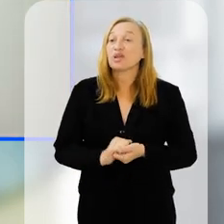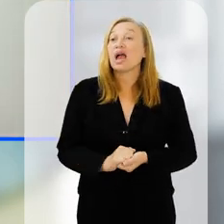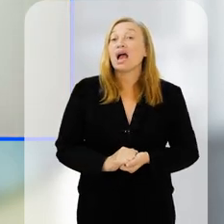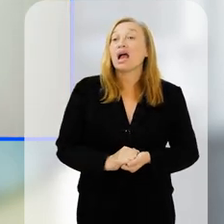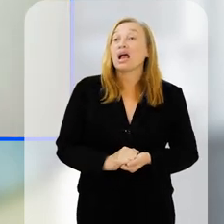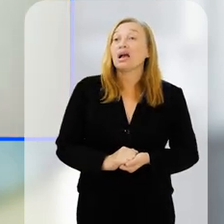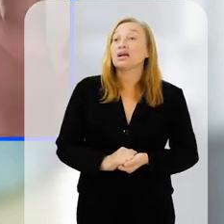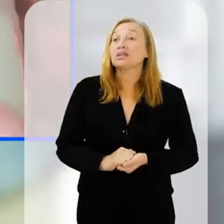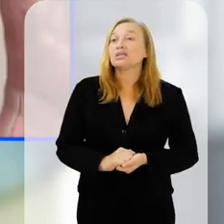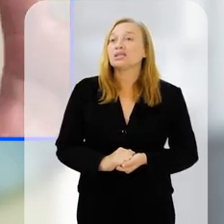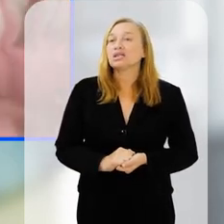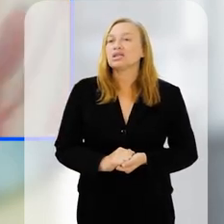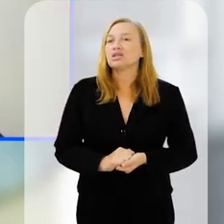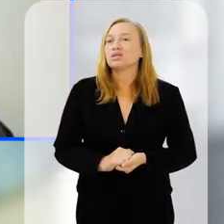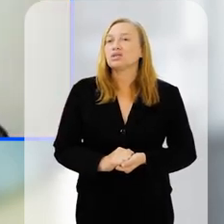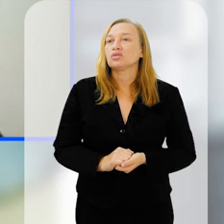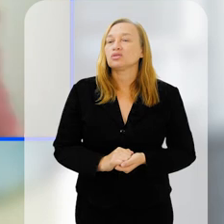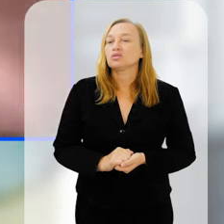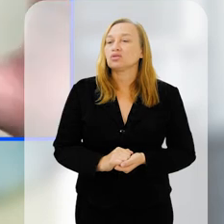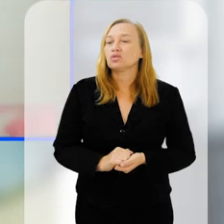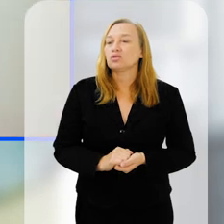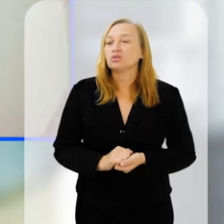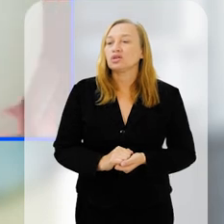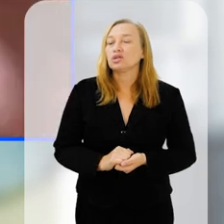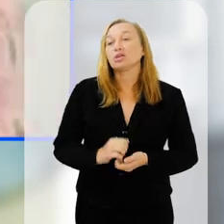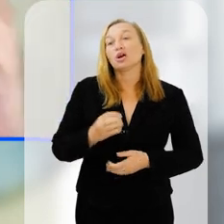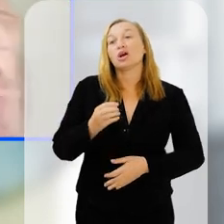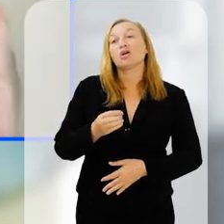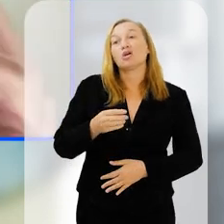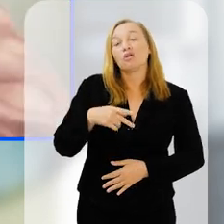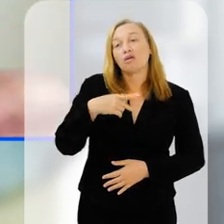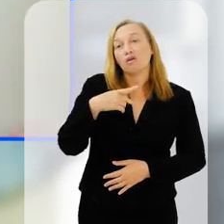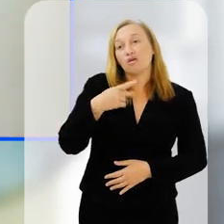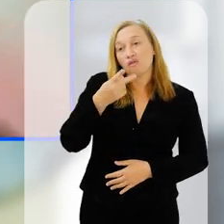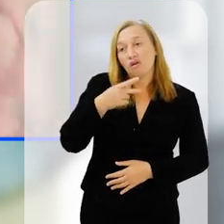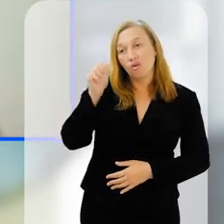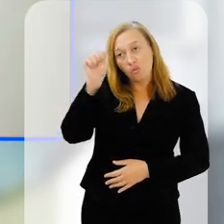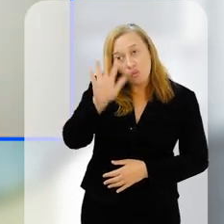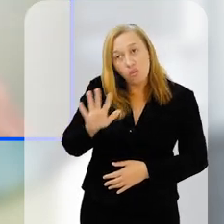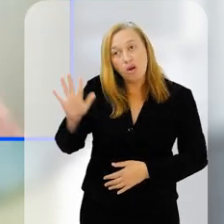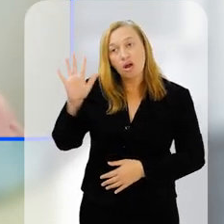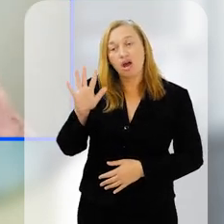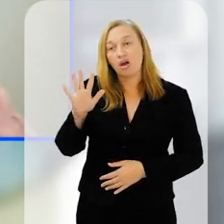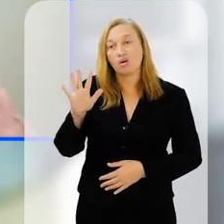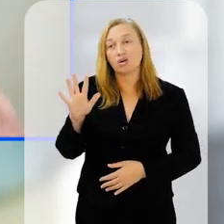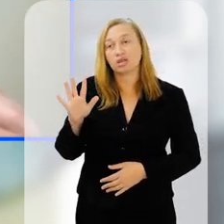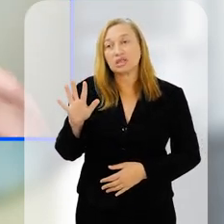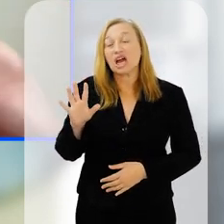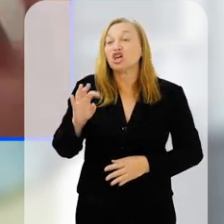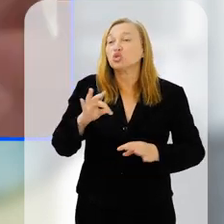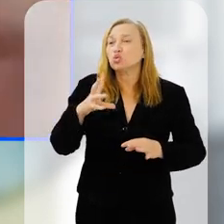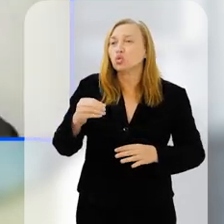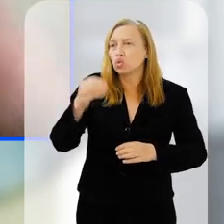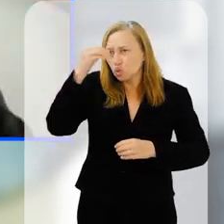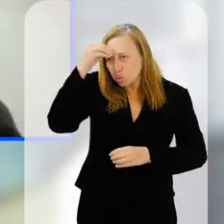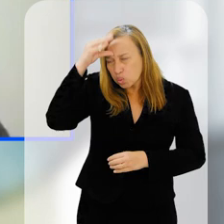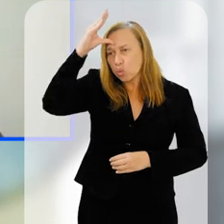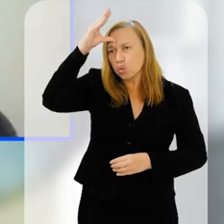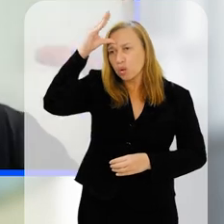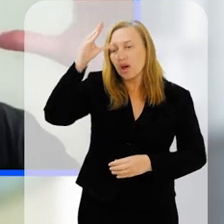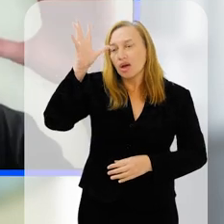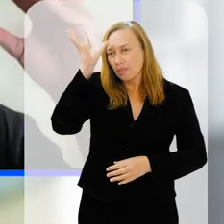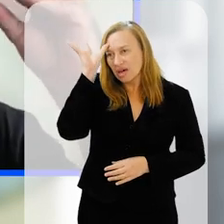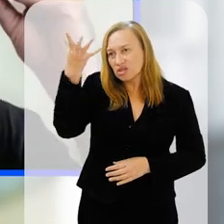público. Agora, é claro, isso estou sendo muito genérico aqui. O experimento que a Flora está realizando é muito específico. Ele é trazendo todo esse